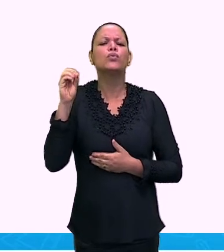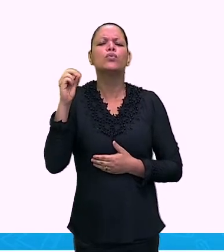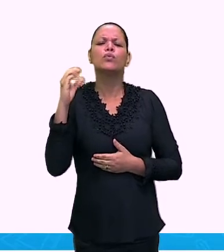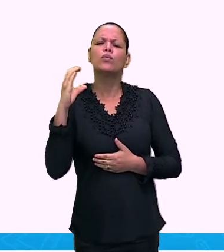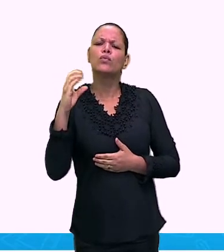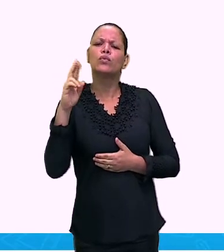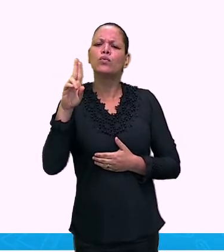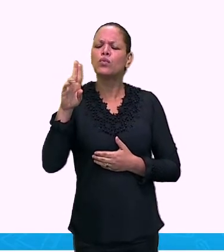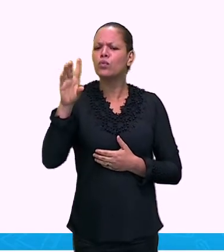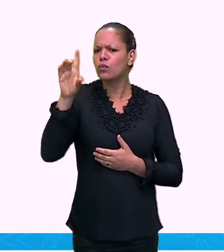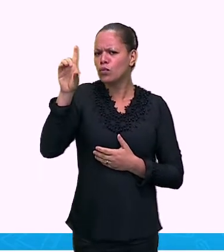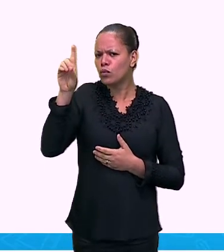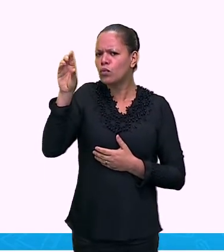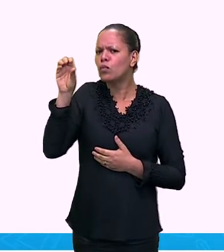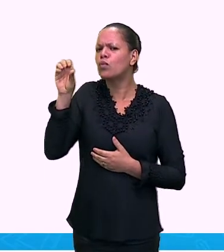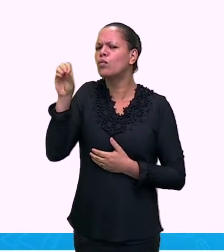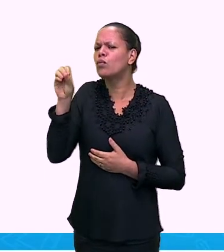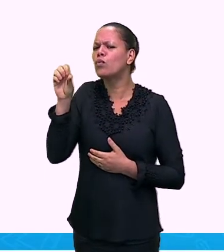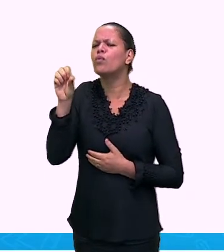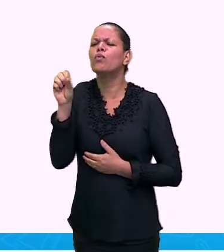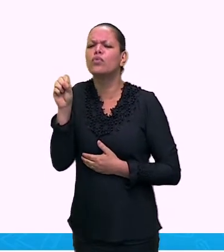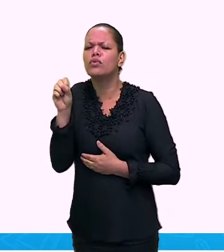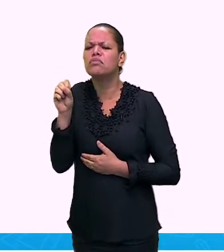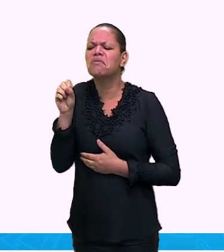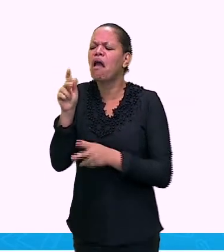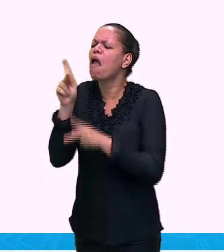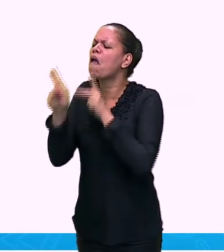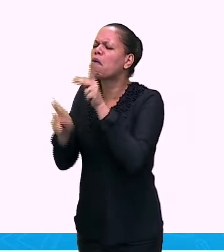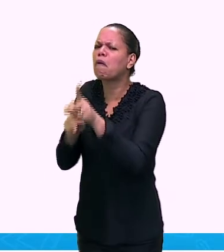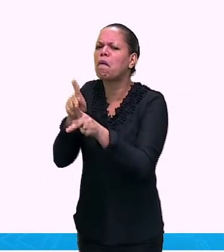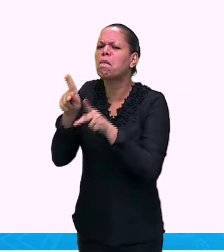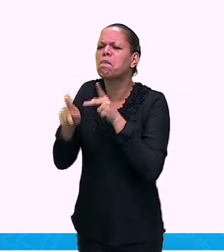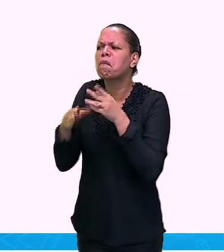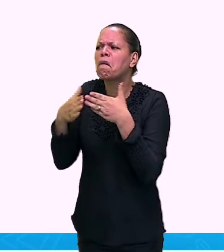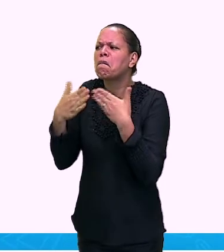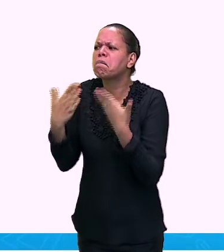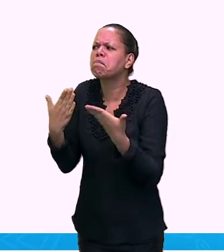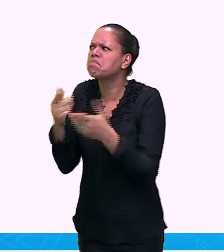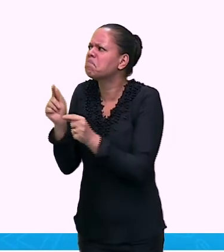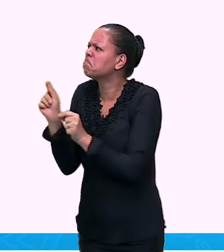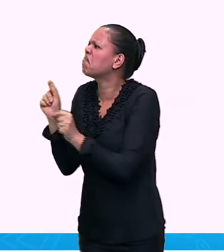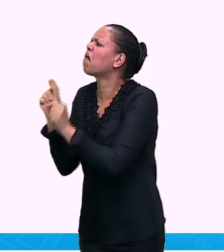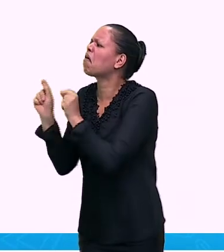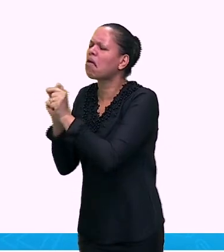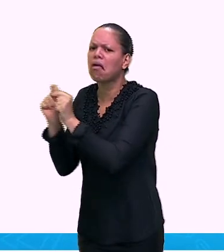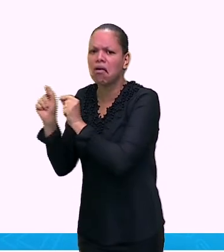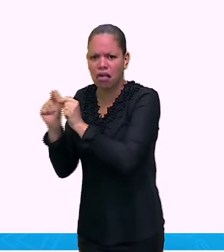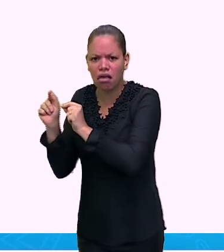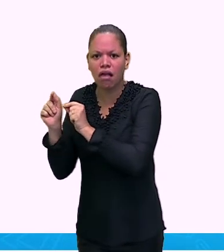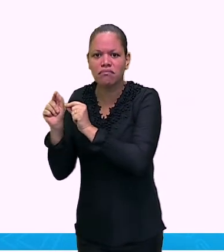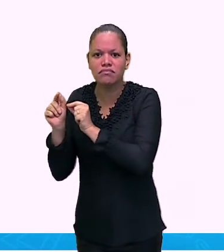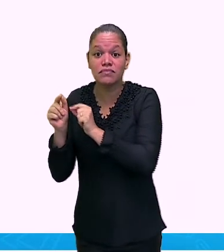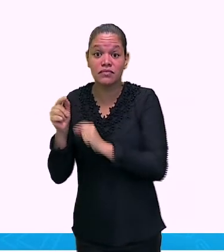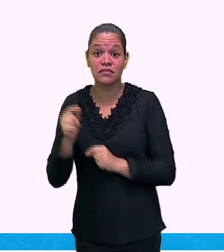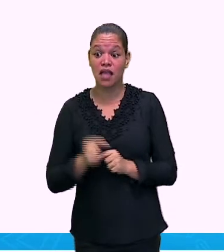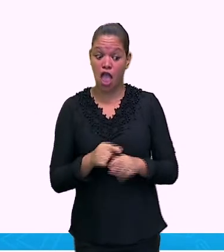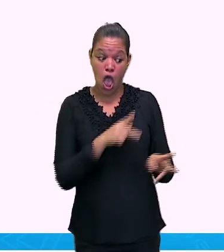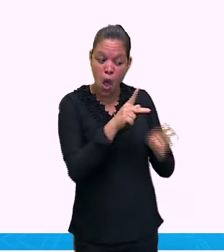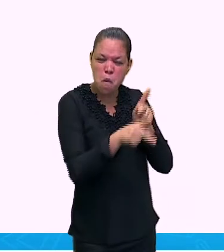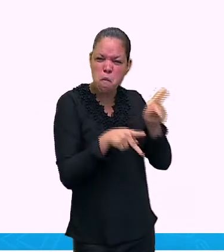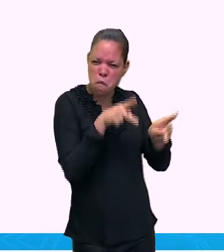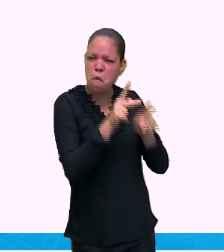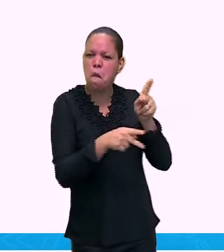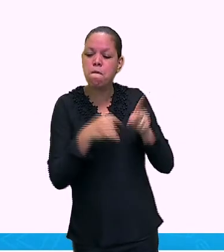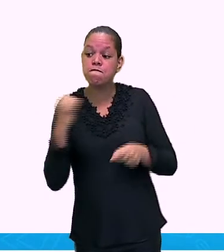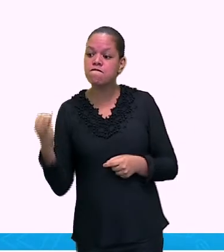irão aprender. Mas esse povo aí é um povo muito importante para a nossa história, a história da nossa cidade. Sabe por quê? Porque